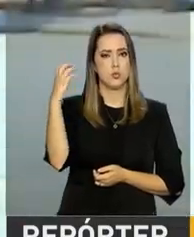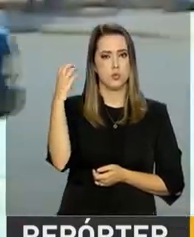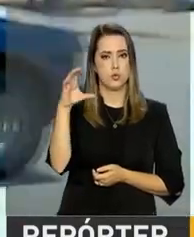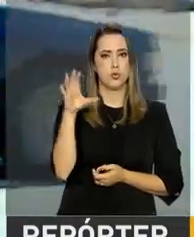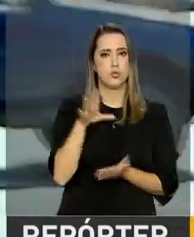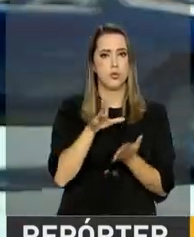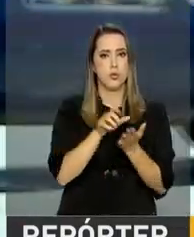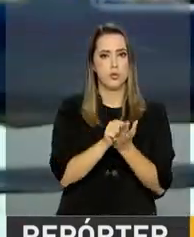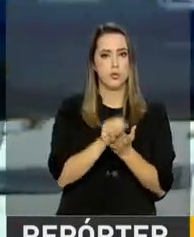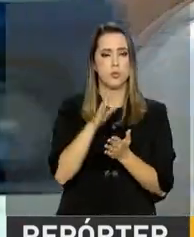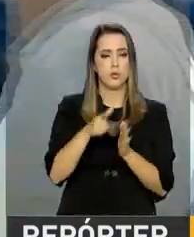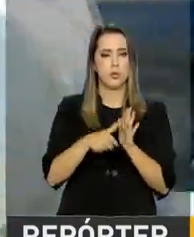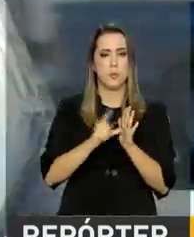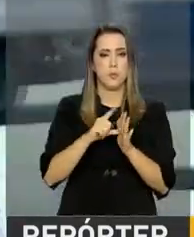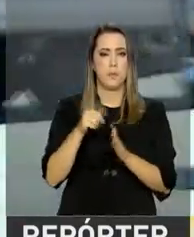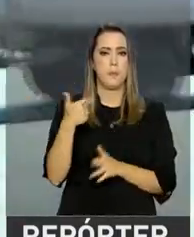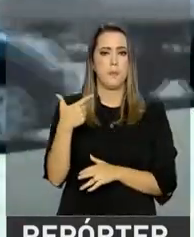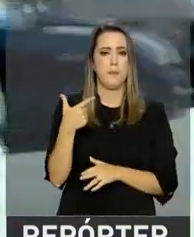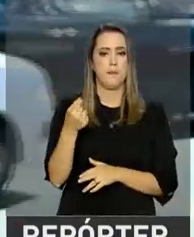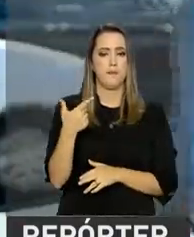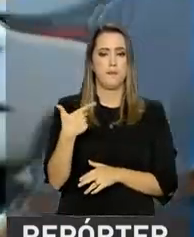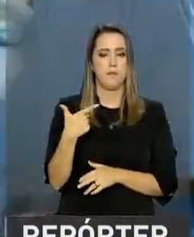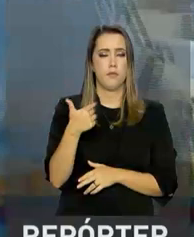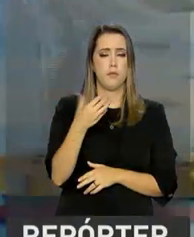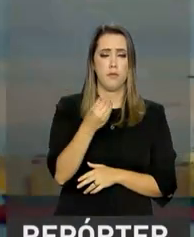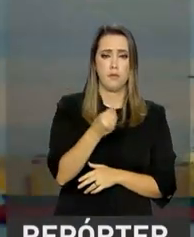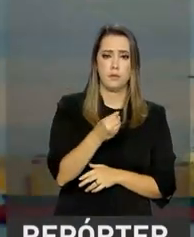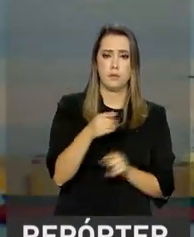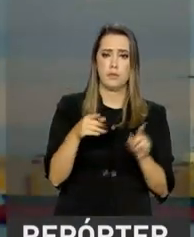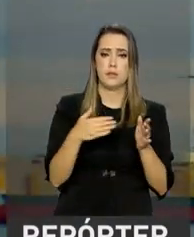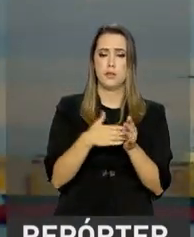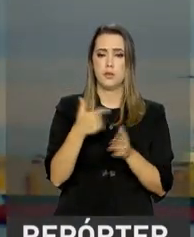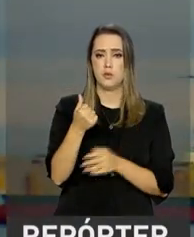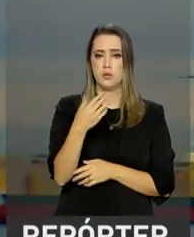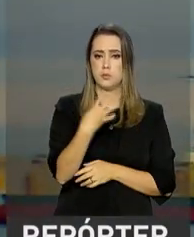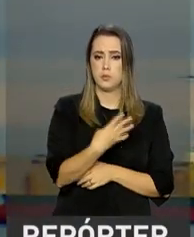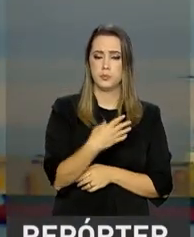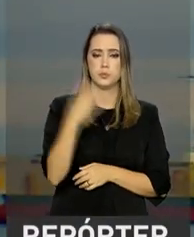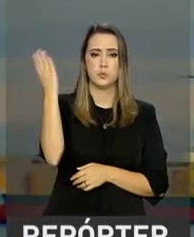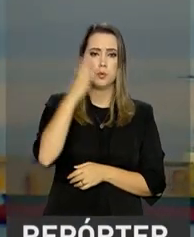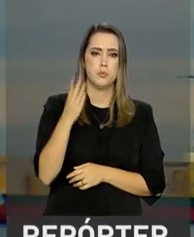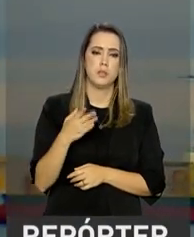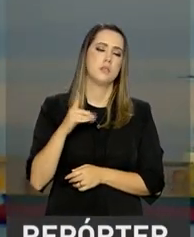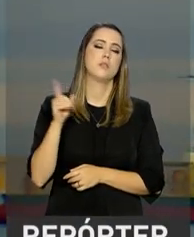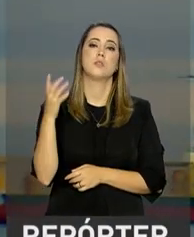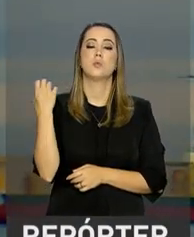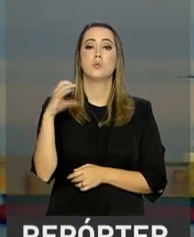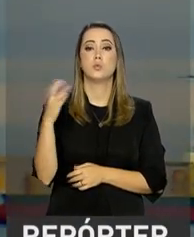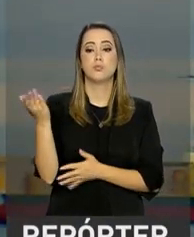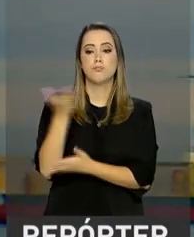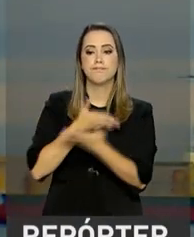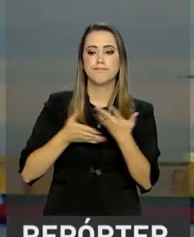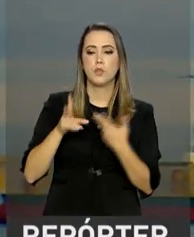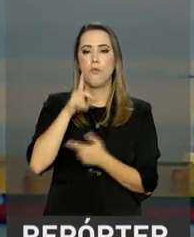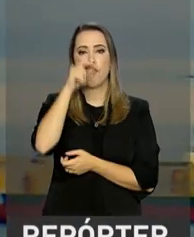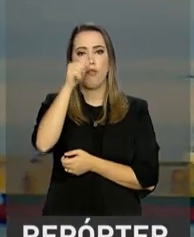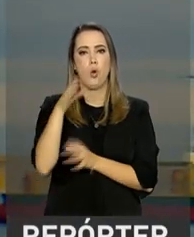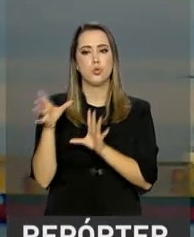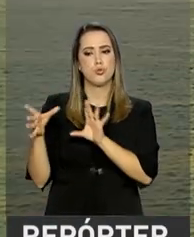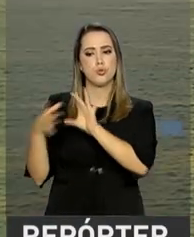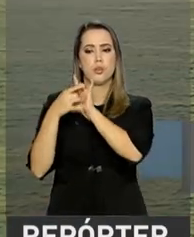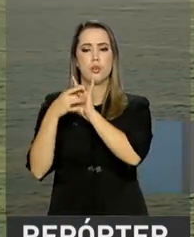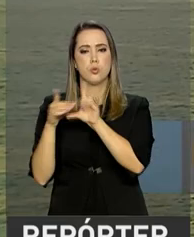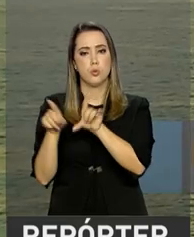governado o país entre 2010 e 2014. O Brasil e Chile têm fortes relações comerciais. O comércio entre os dois